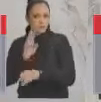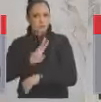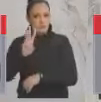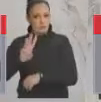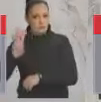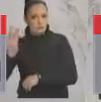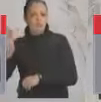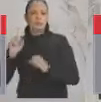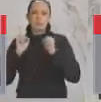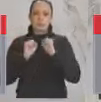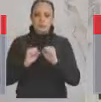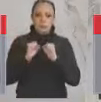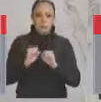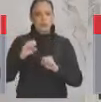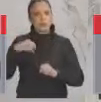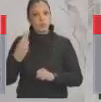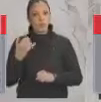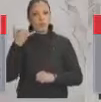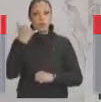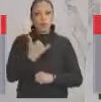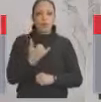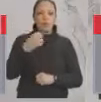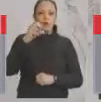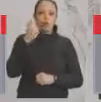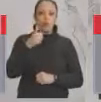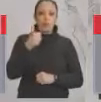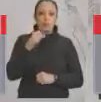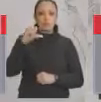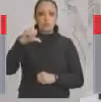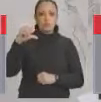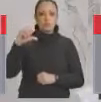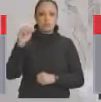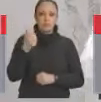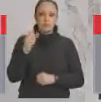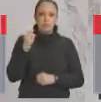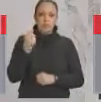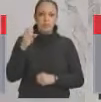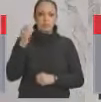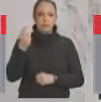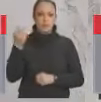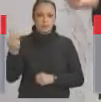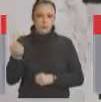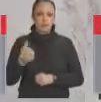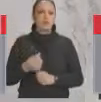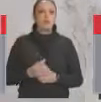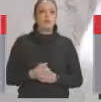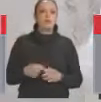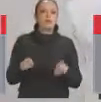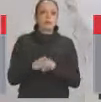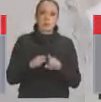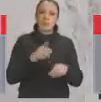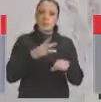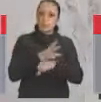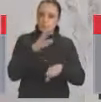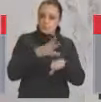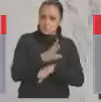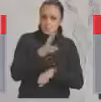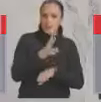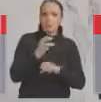gabinete, que é 11-38-866-6686, o nosso WhatsApp, tem todas as redes aqui,